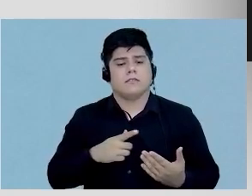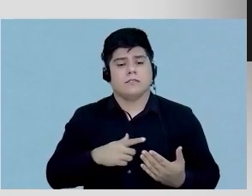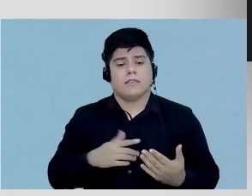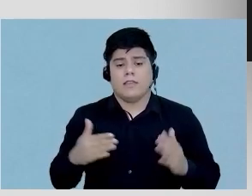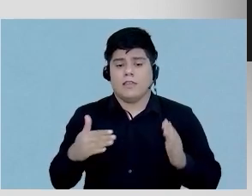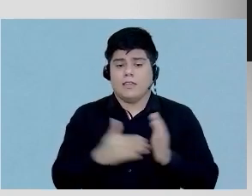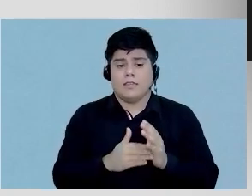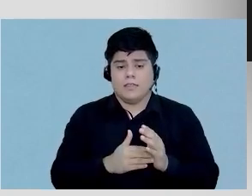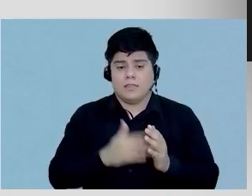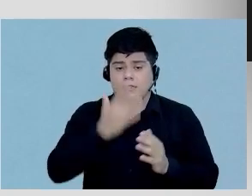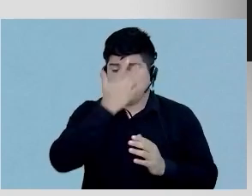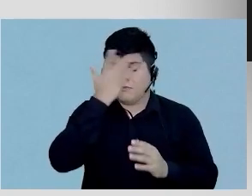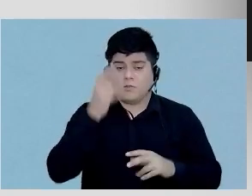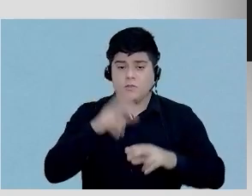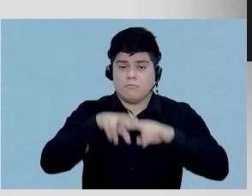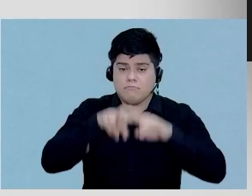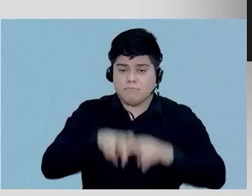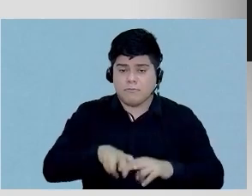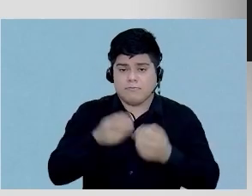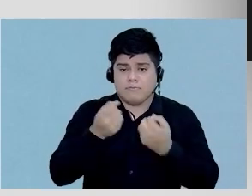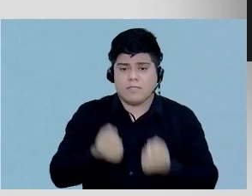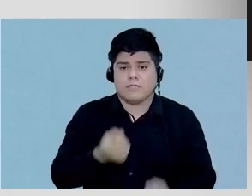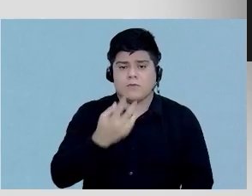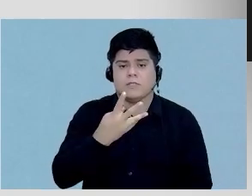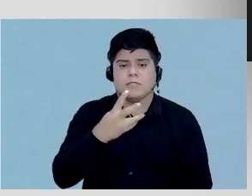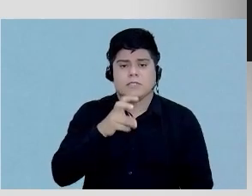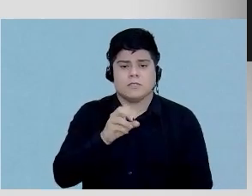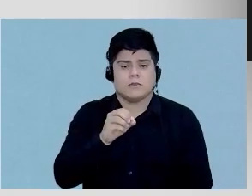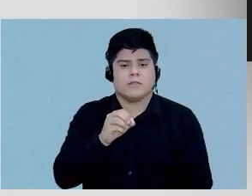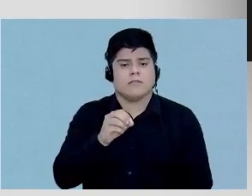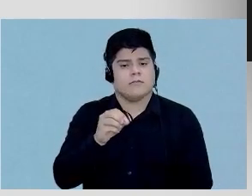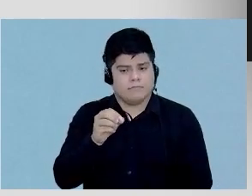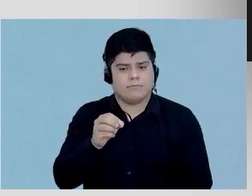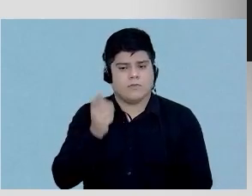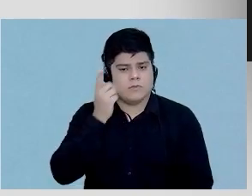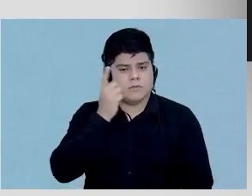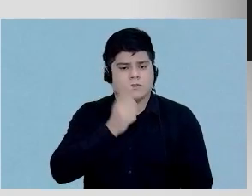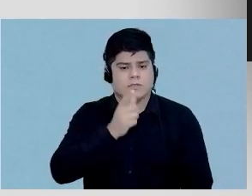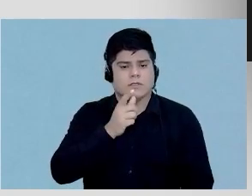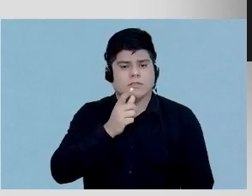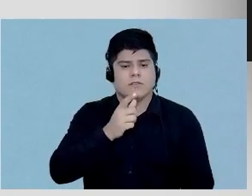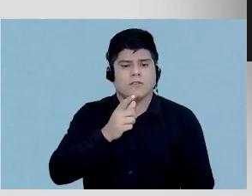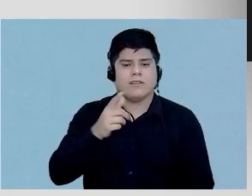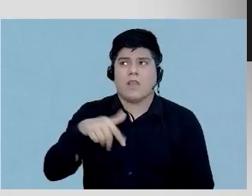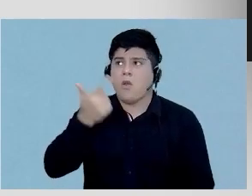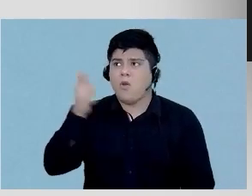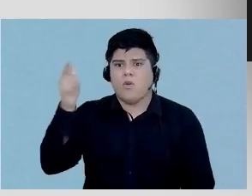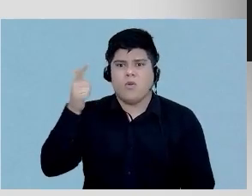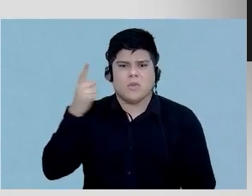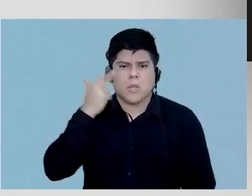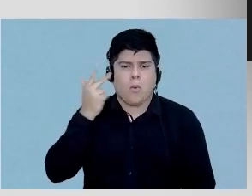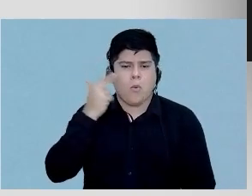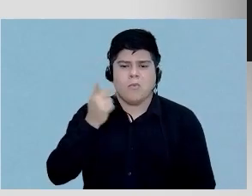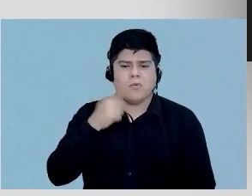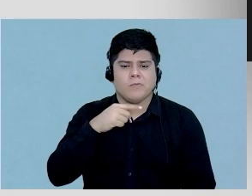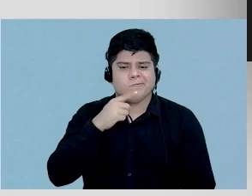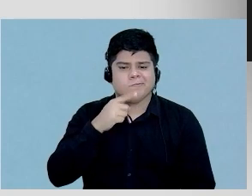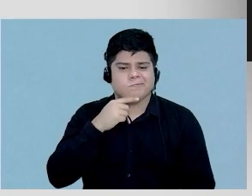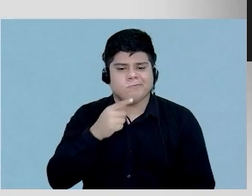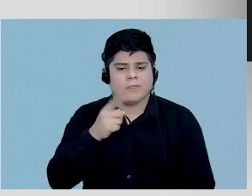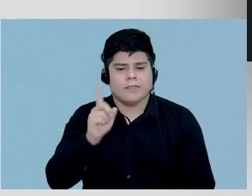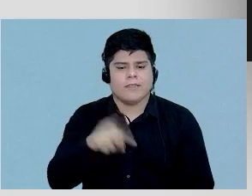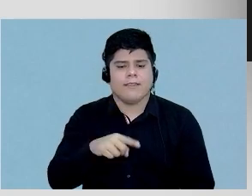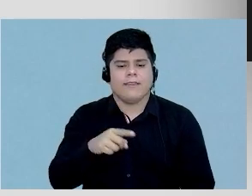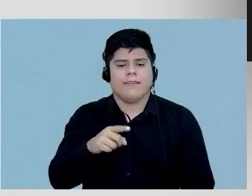de até 450 quilos, né? Então, você consegue fazer pacientes e nas câmaras convencionais, a gente não tem a